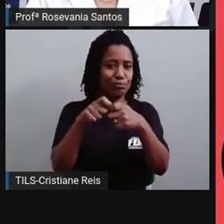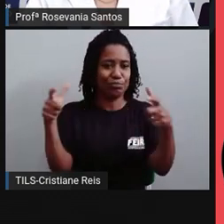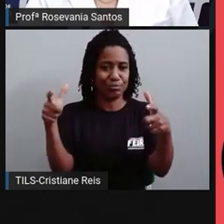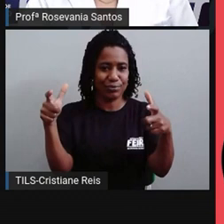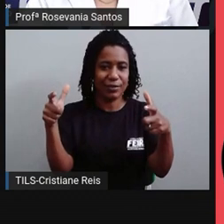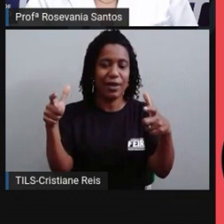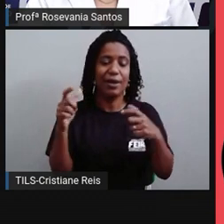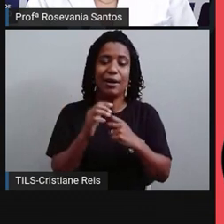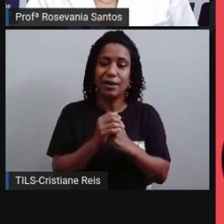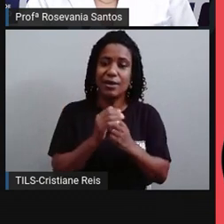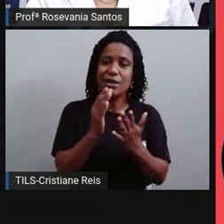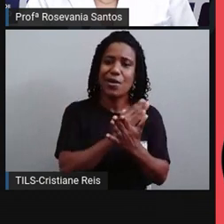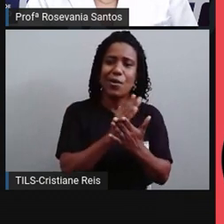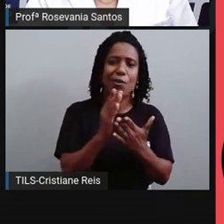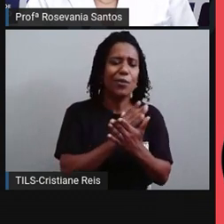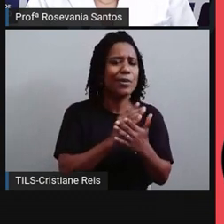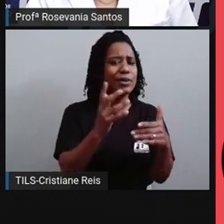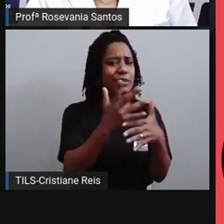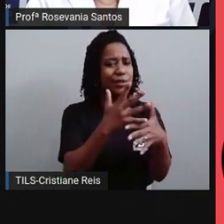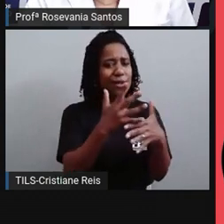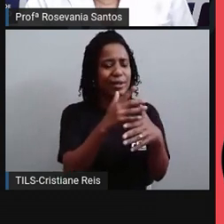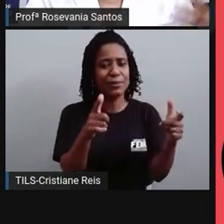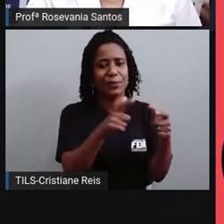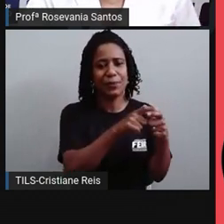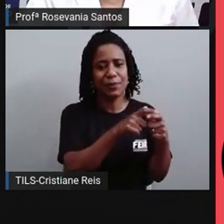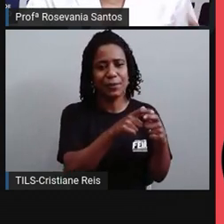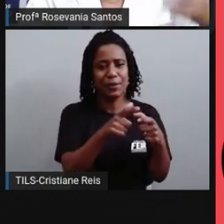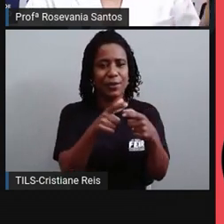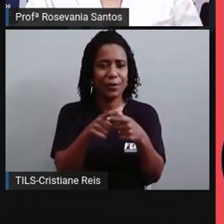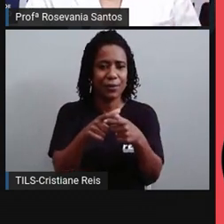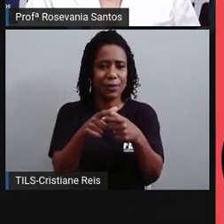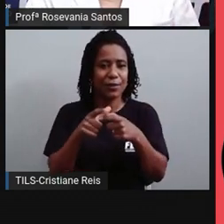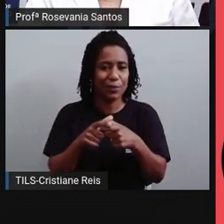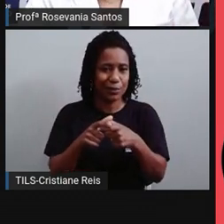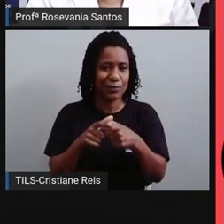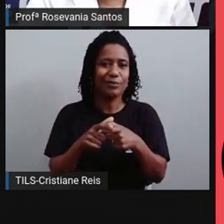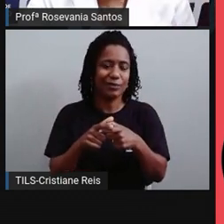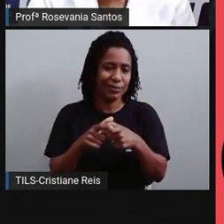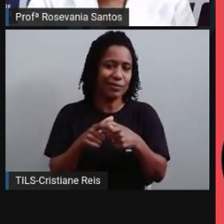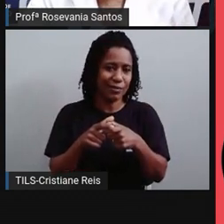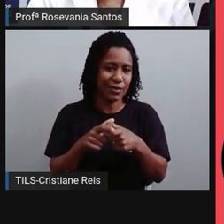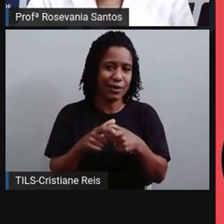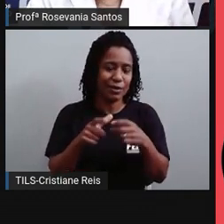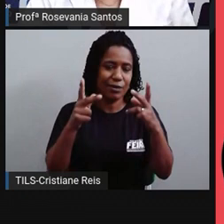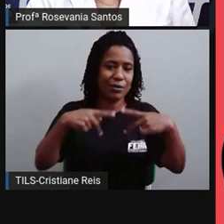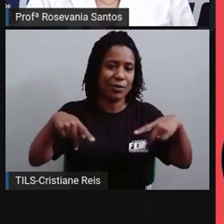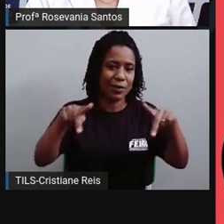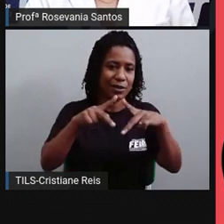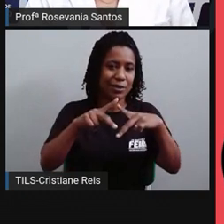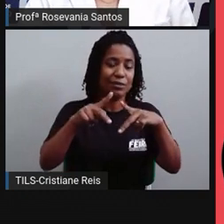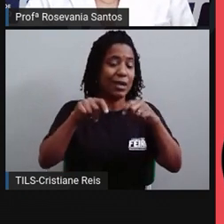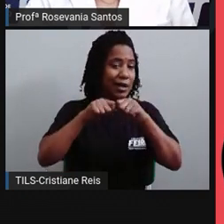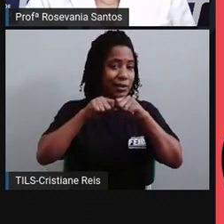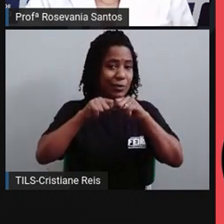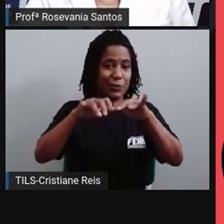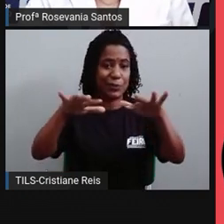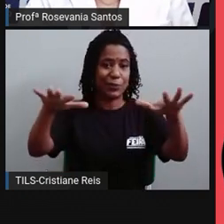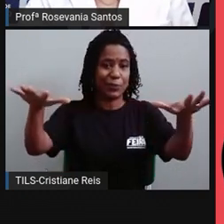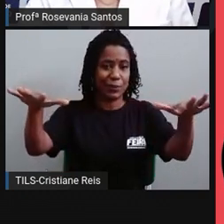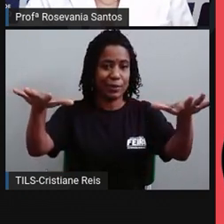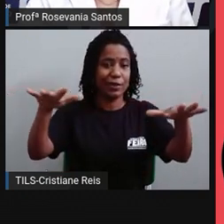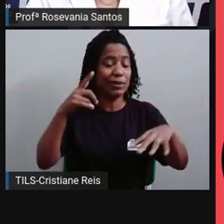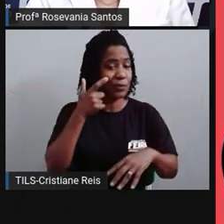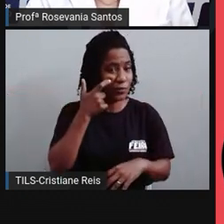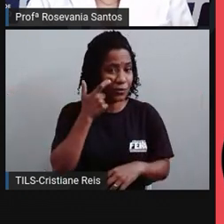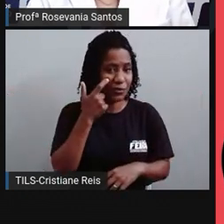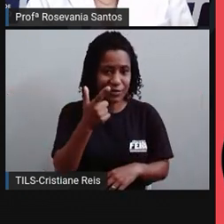nós temos áreas de alguns vazios demográficos, que a população, ela fica mais espalhada no espaço. Essa é a primeira informação,